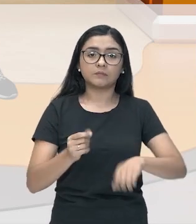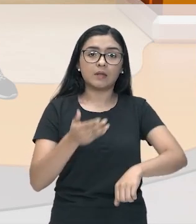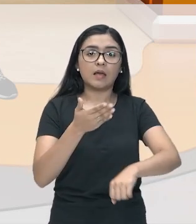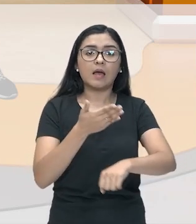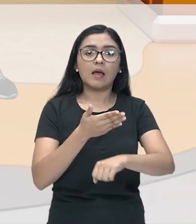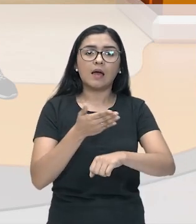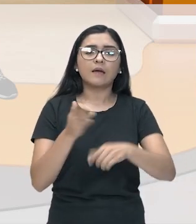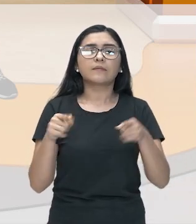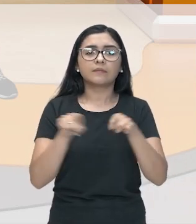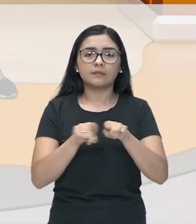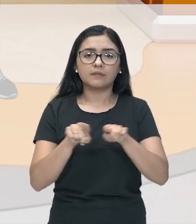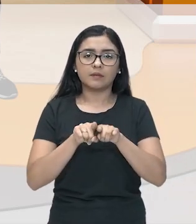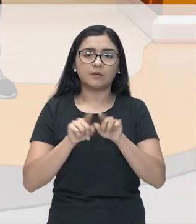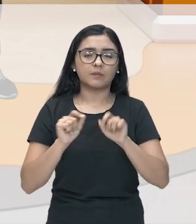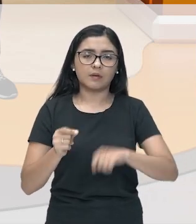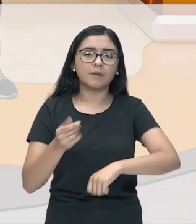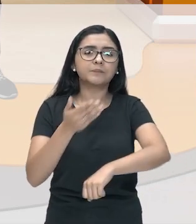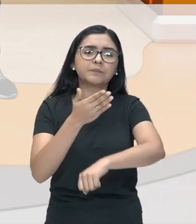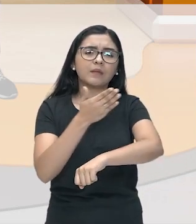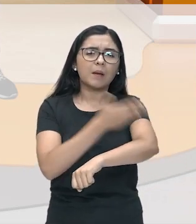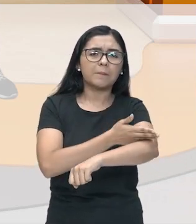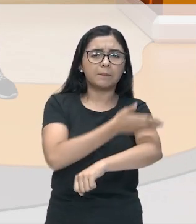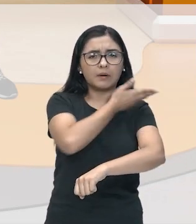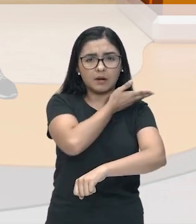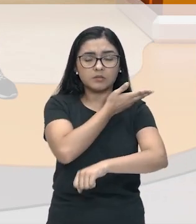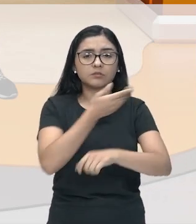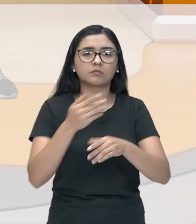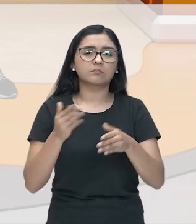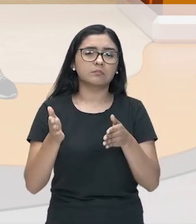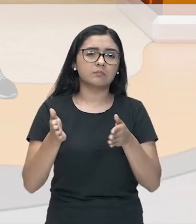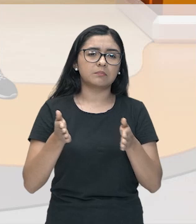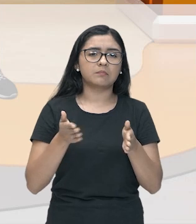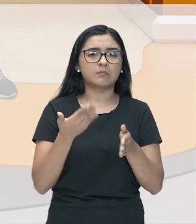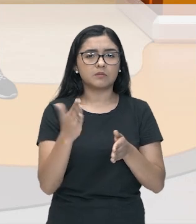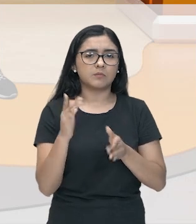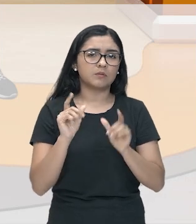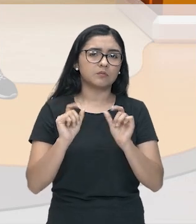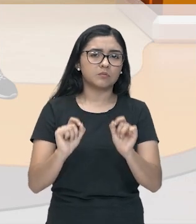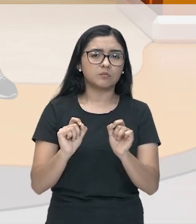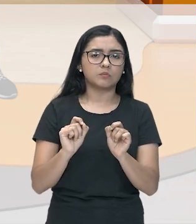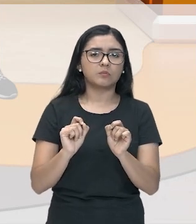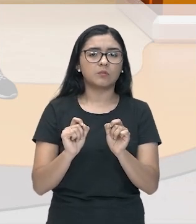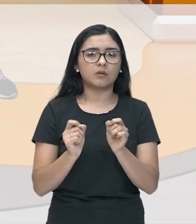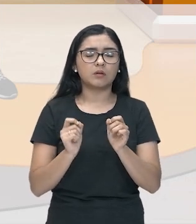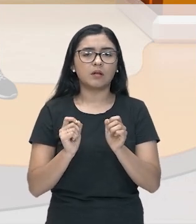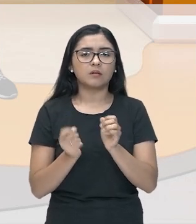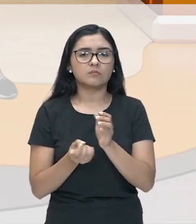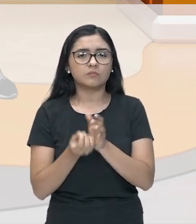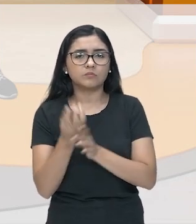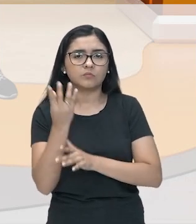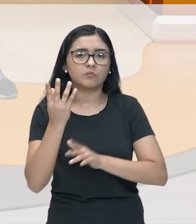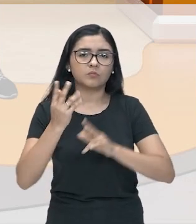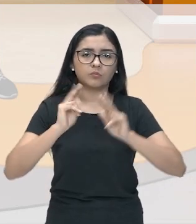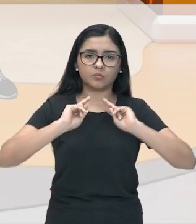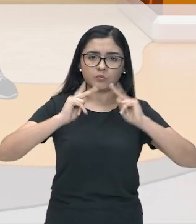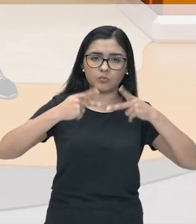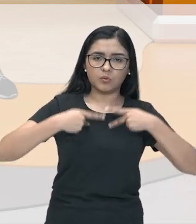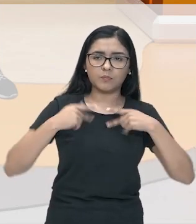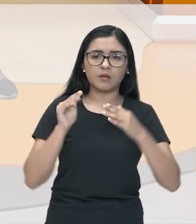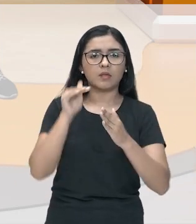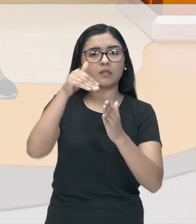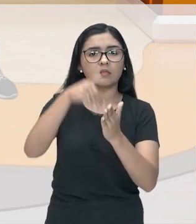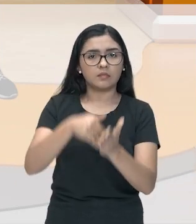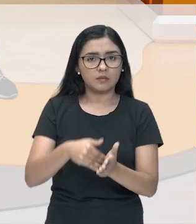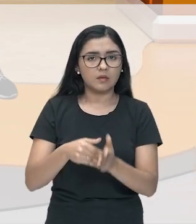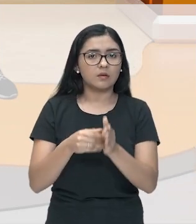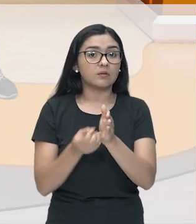conhecido como pré-história, que vai ali do surgimento do homem até o surgimento da